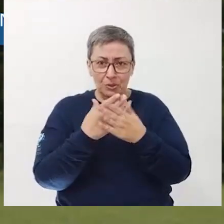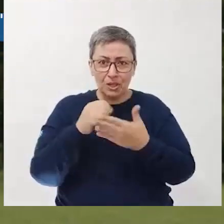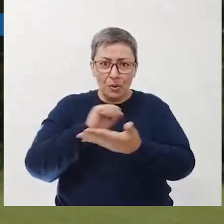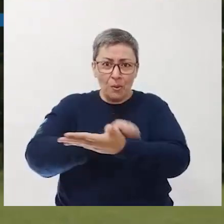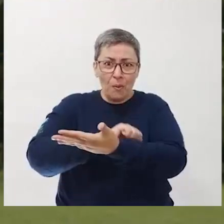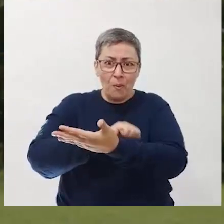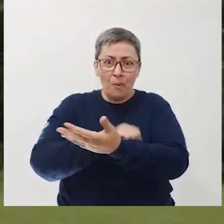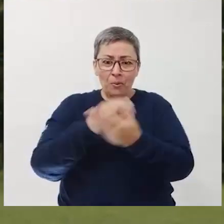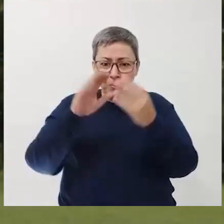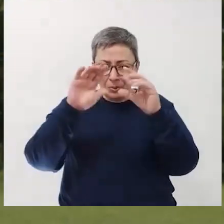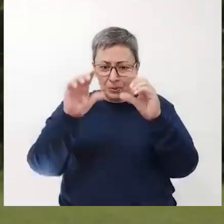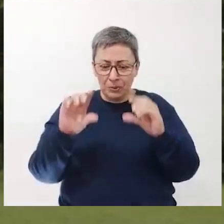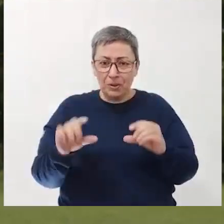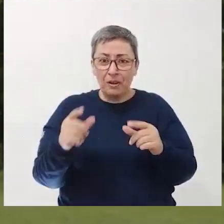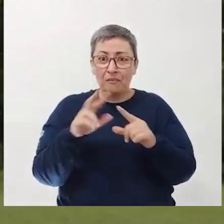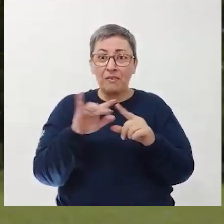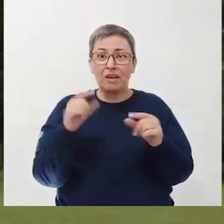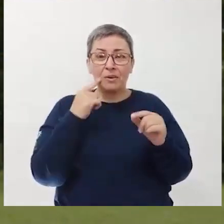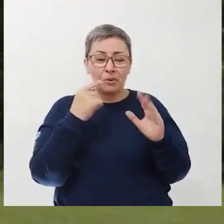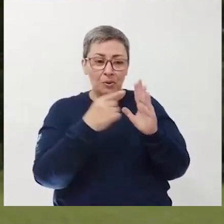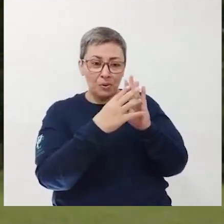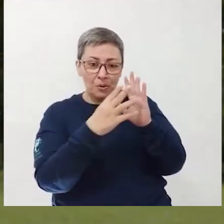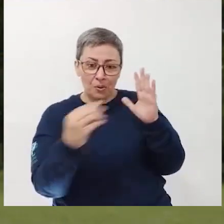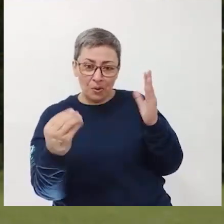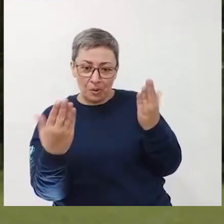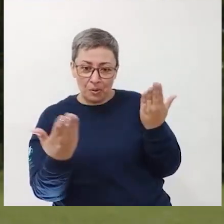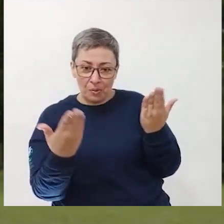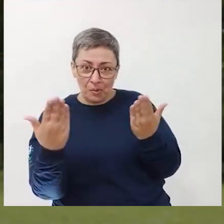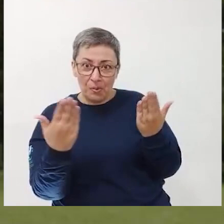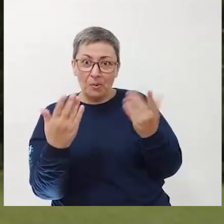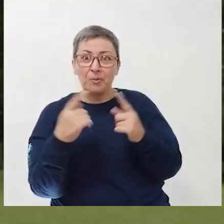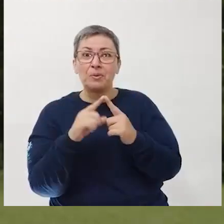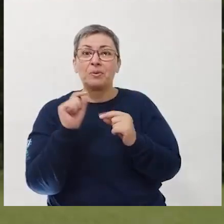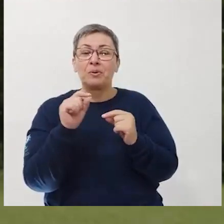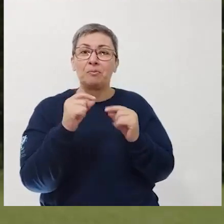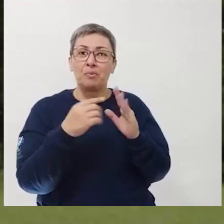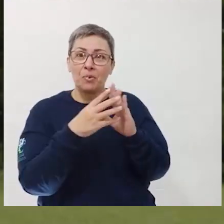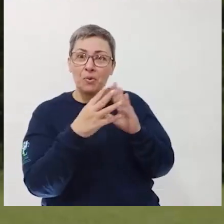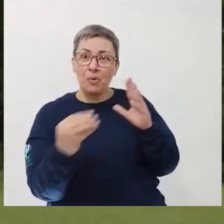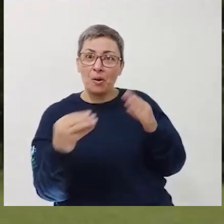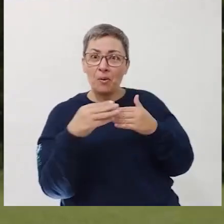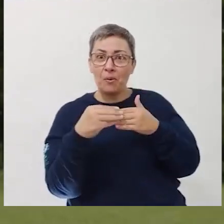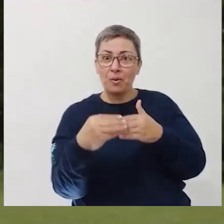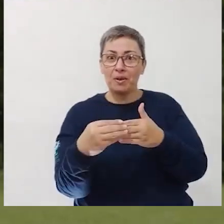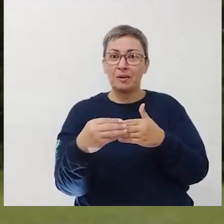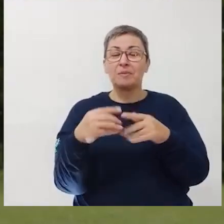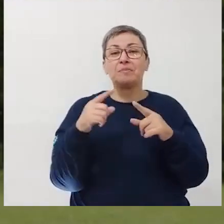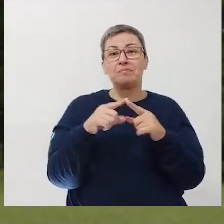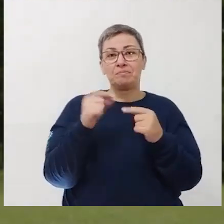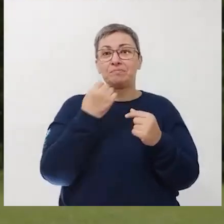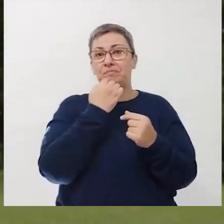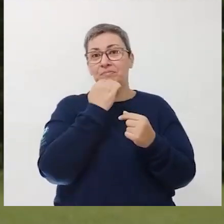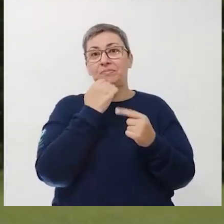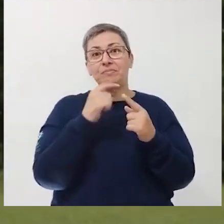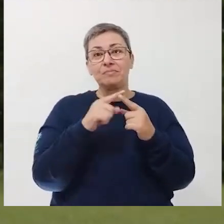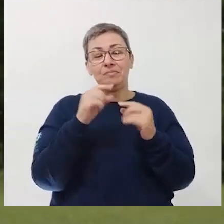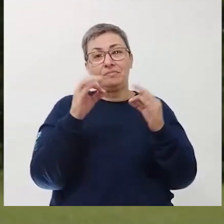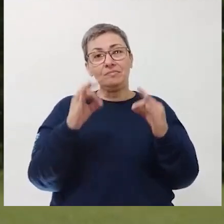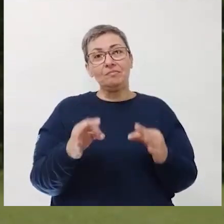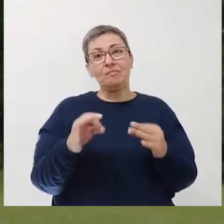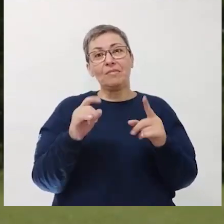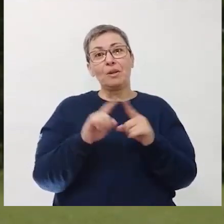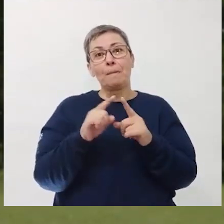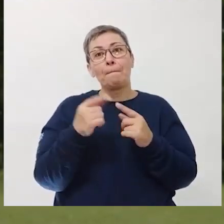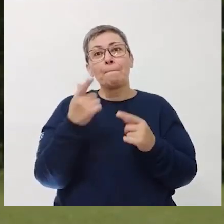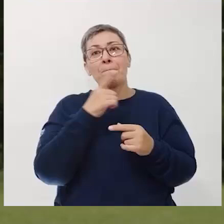osso, alguma parte do esqueleto, a gente vai acabar usando esse animal como base, ele vai servir como um guia anatômico para a gente. Então ele vai